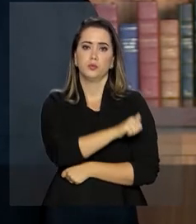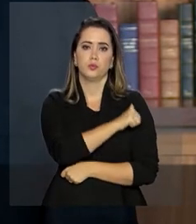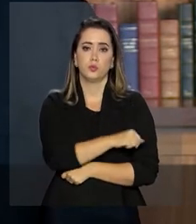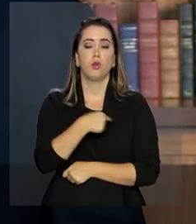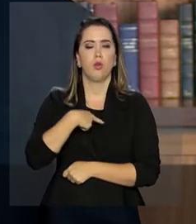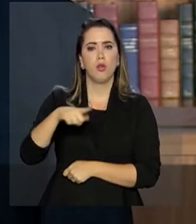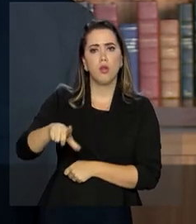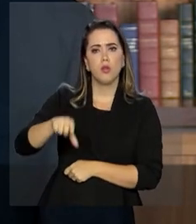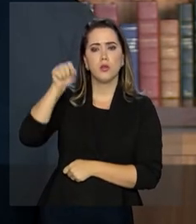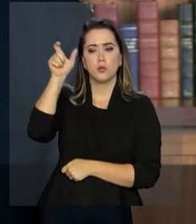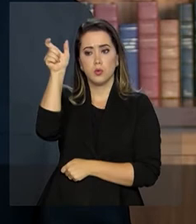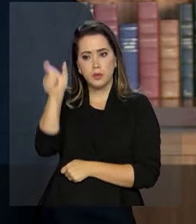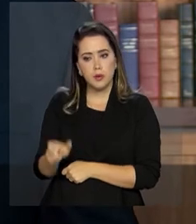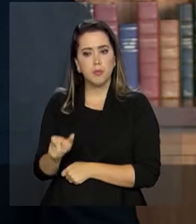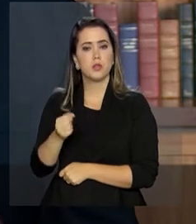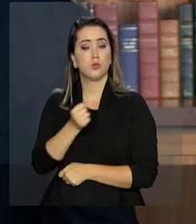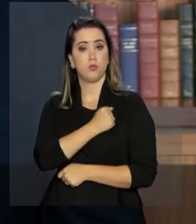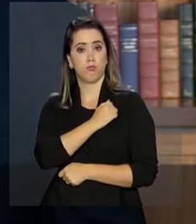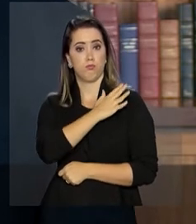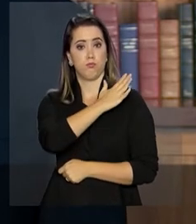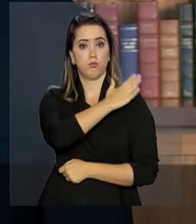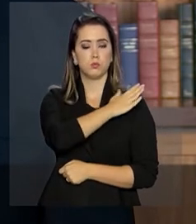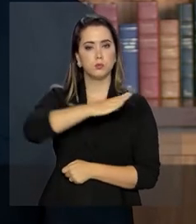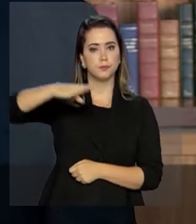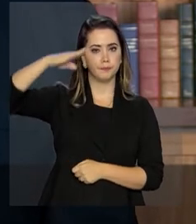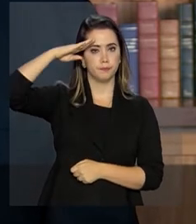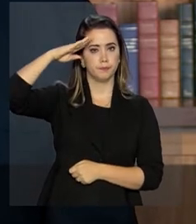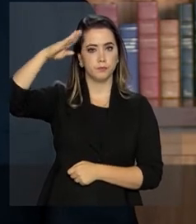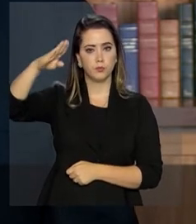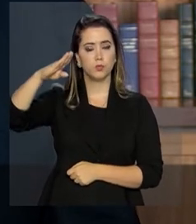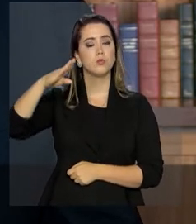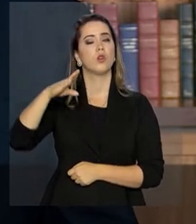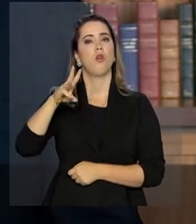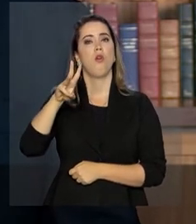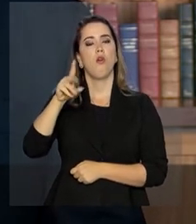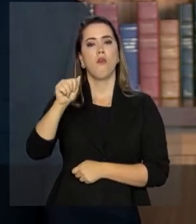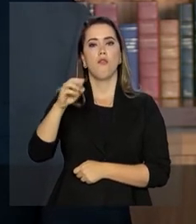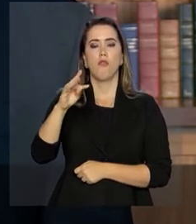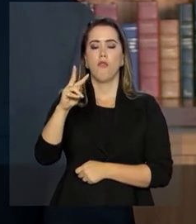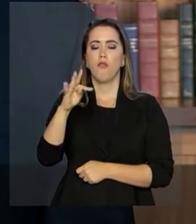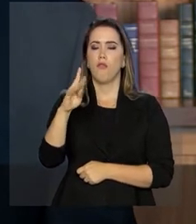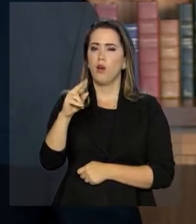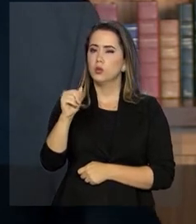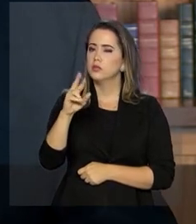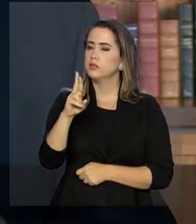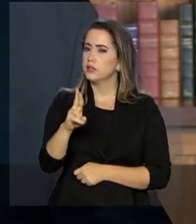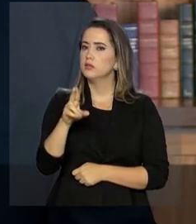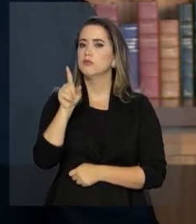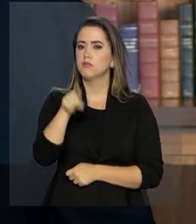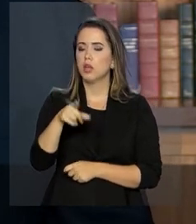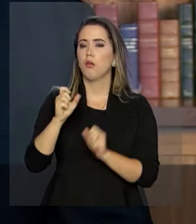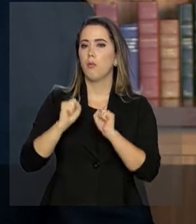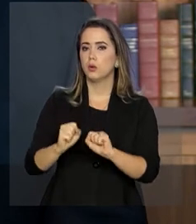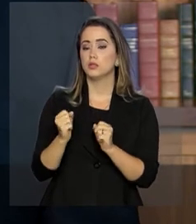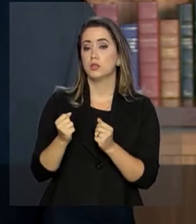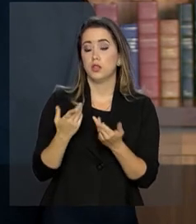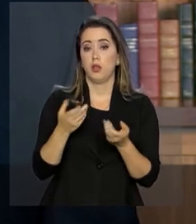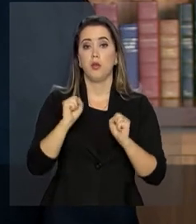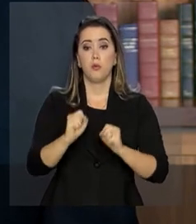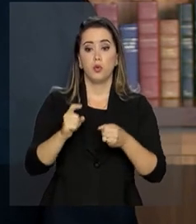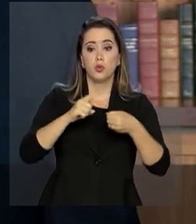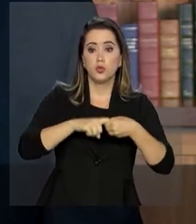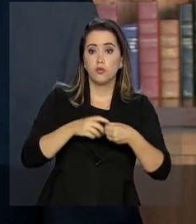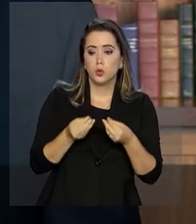Nomeei, interventor, o comandante militar do Leste, general Walter Souza Braga Neto, que terá poderes para